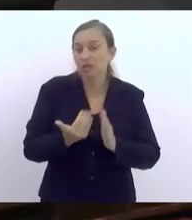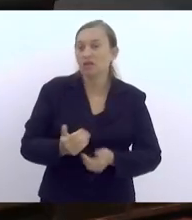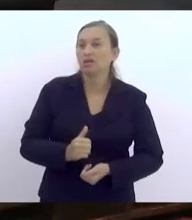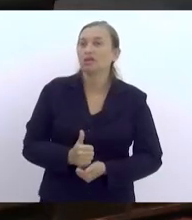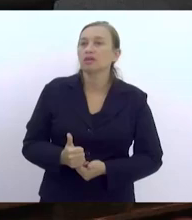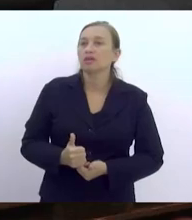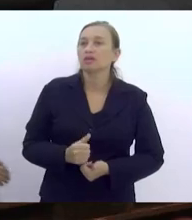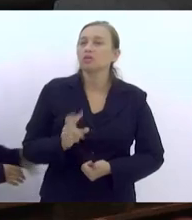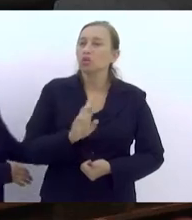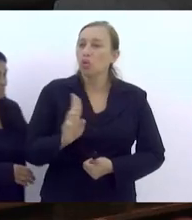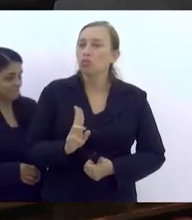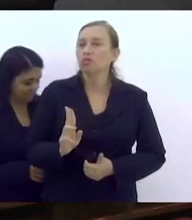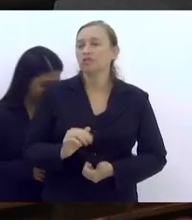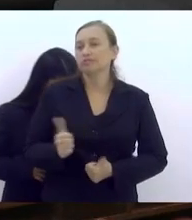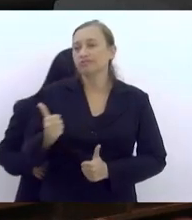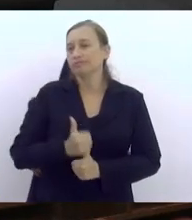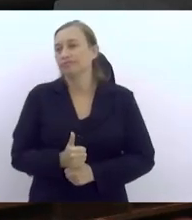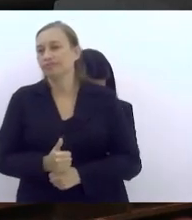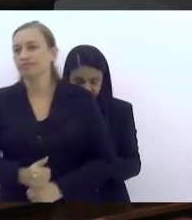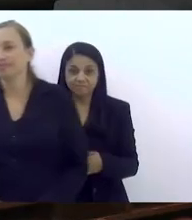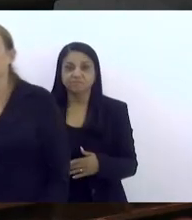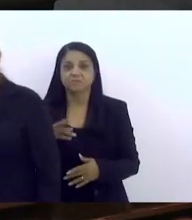Pois não, o nome e...